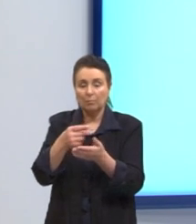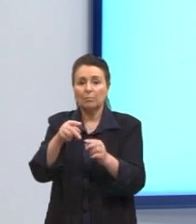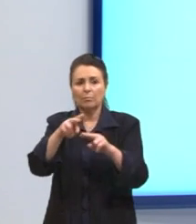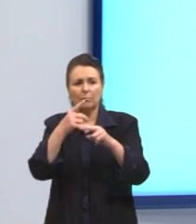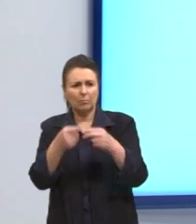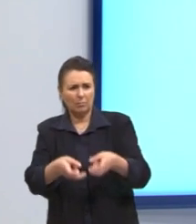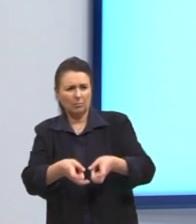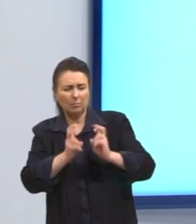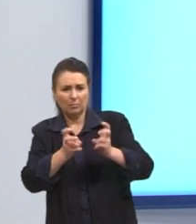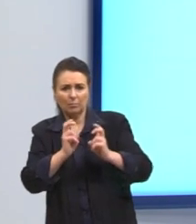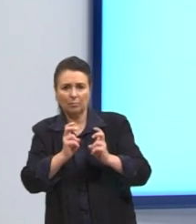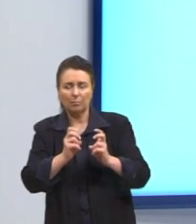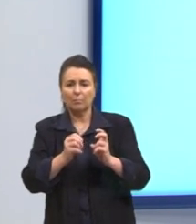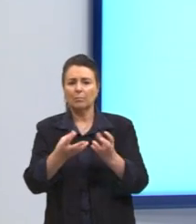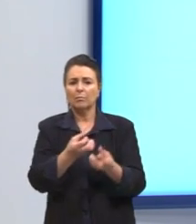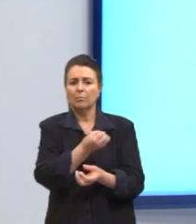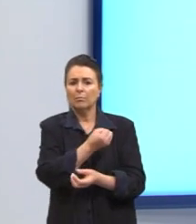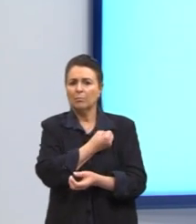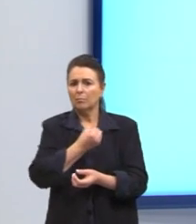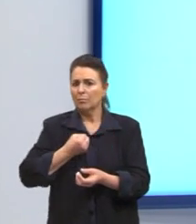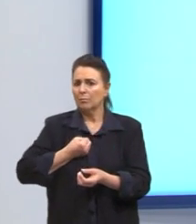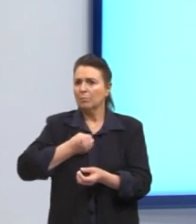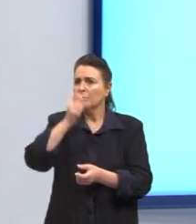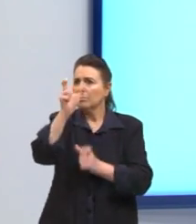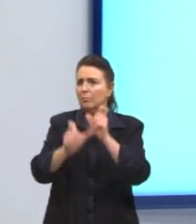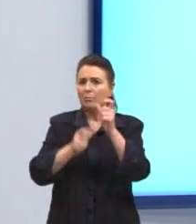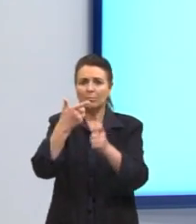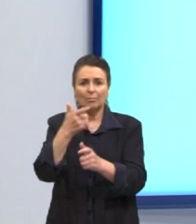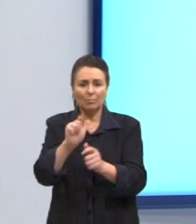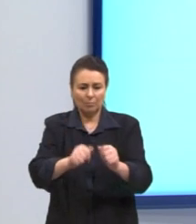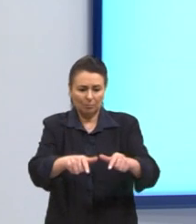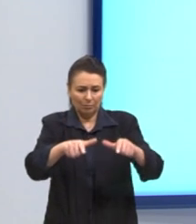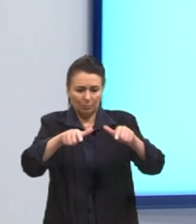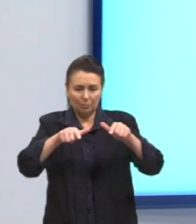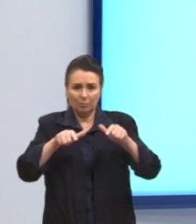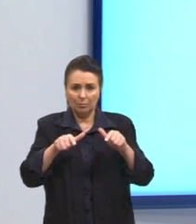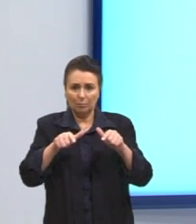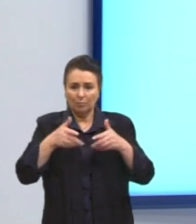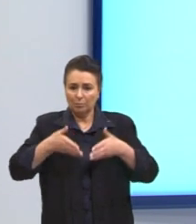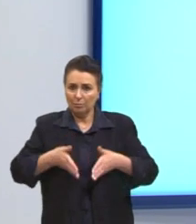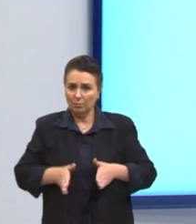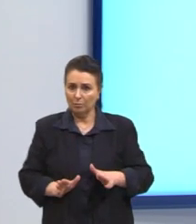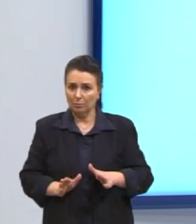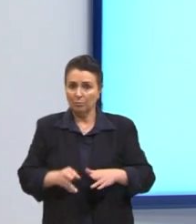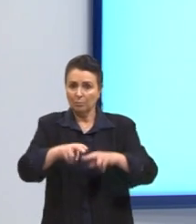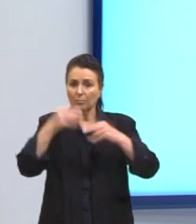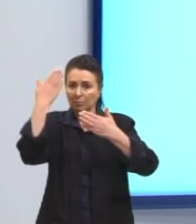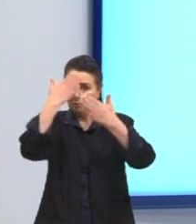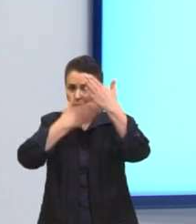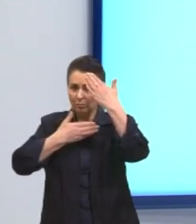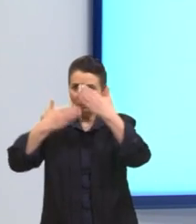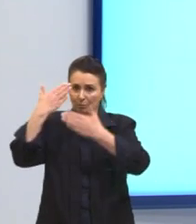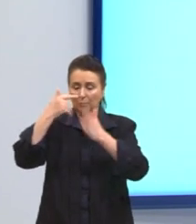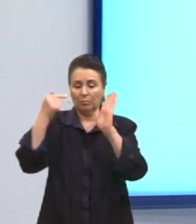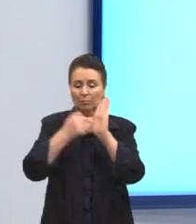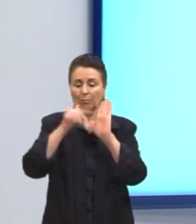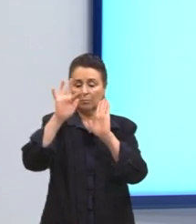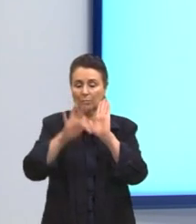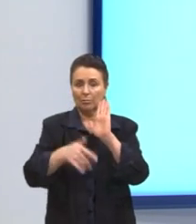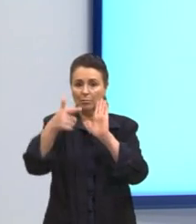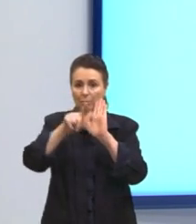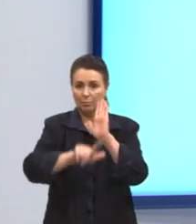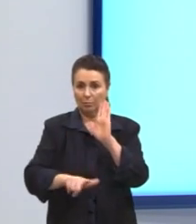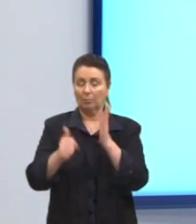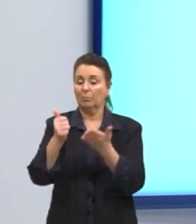de brasileiros que não possui registro civil de nascimento. Fator que os invisibiliza. Ponto final de novo. Com